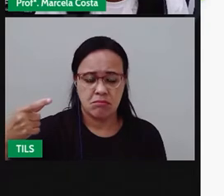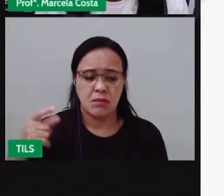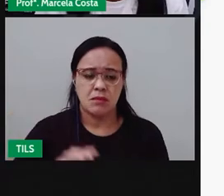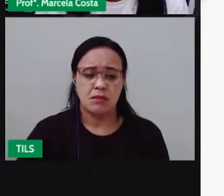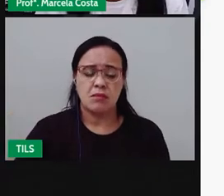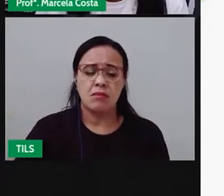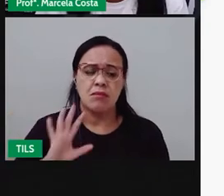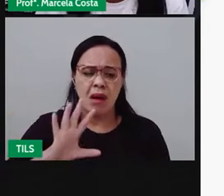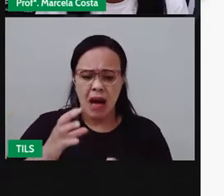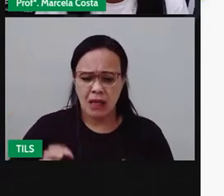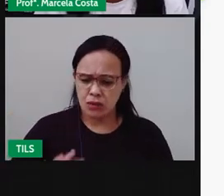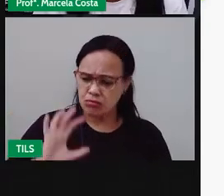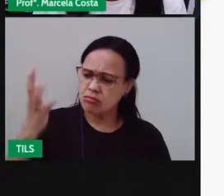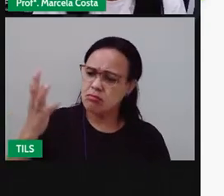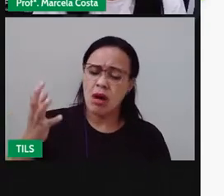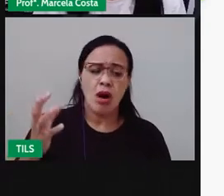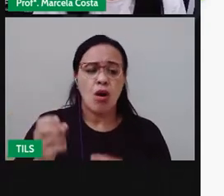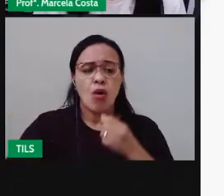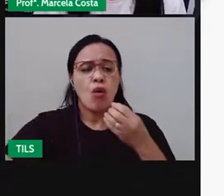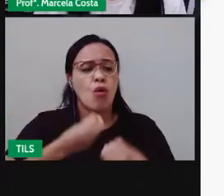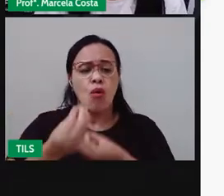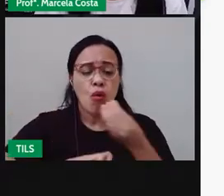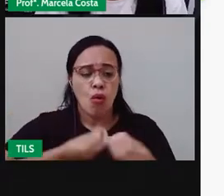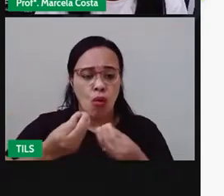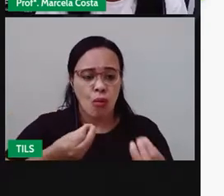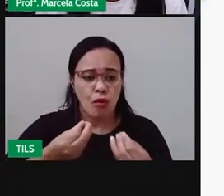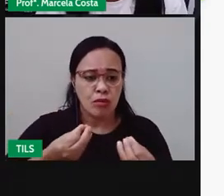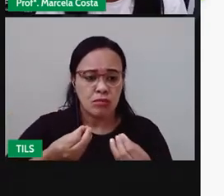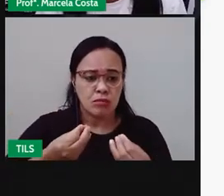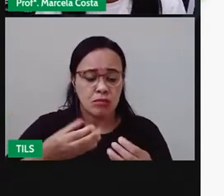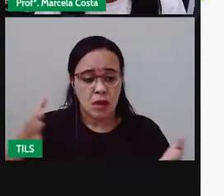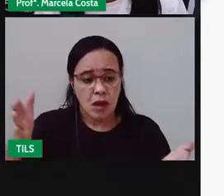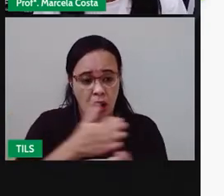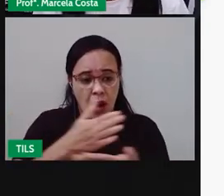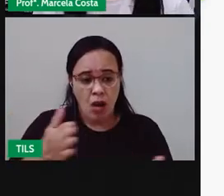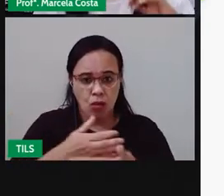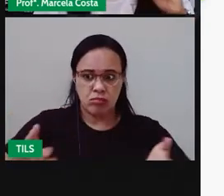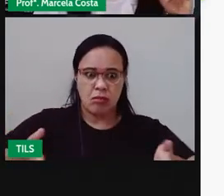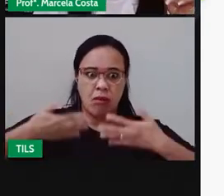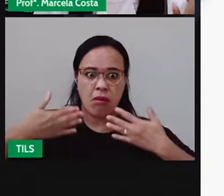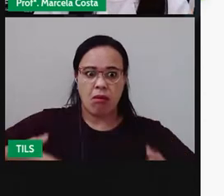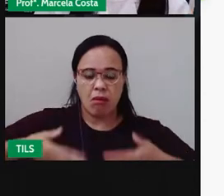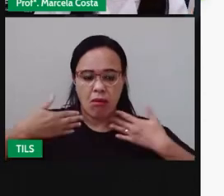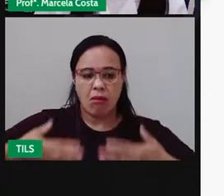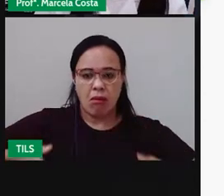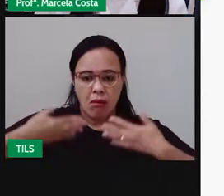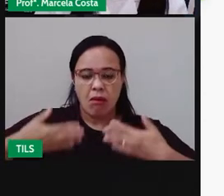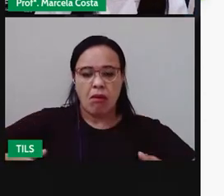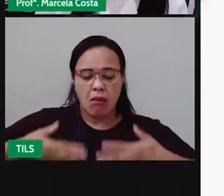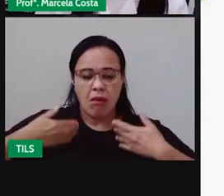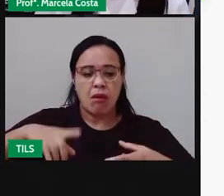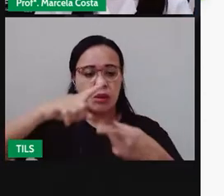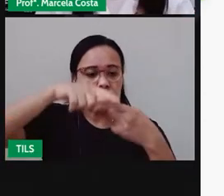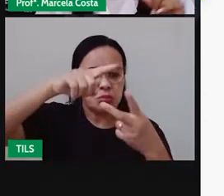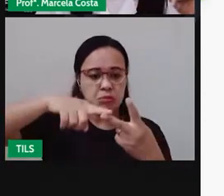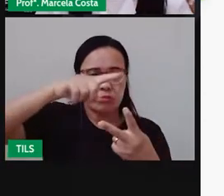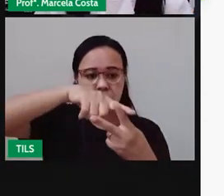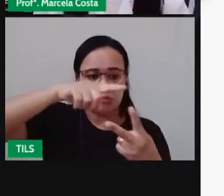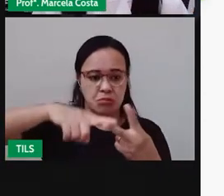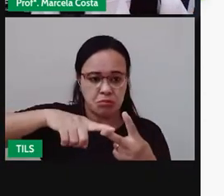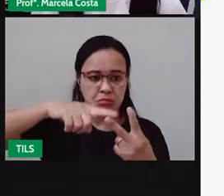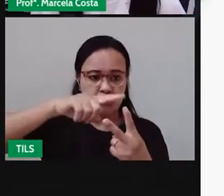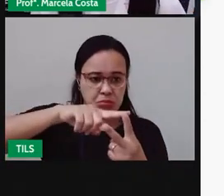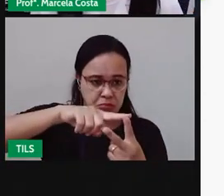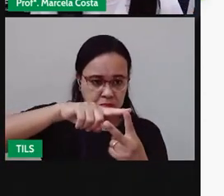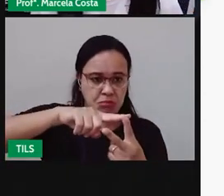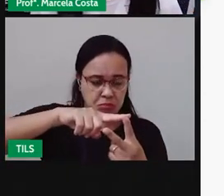de todos os estados da região. Esse tipo de clima apresenta duas estações bem definidas. Uma